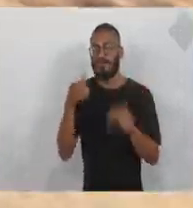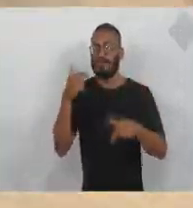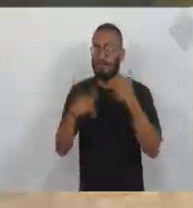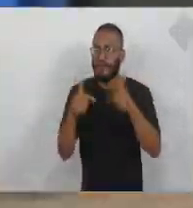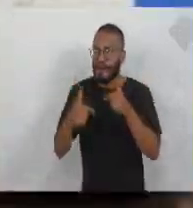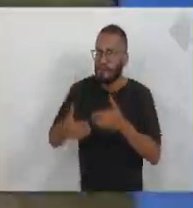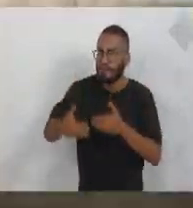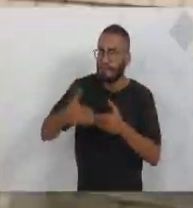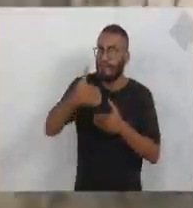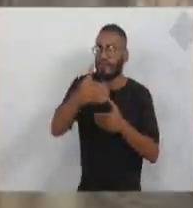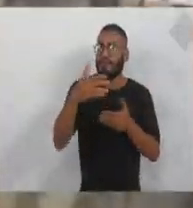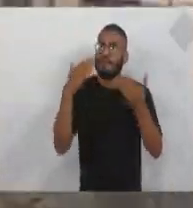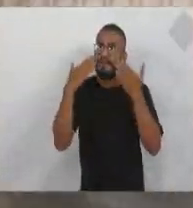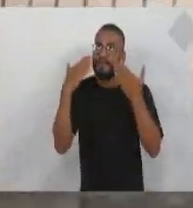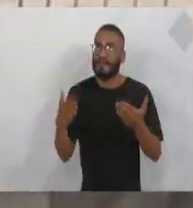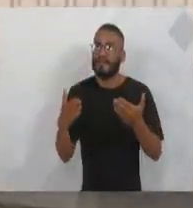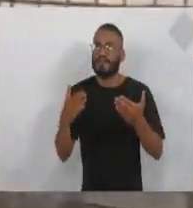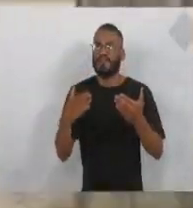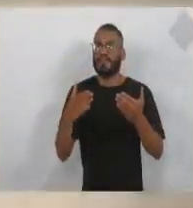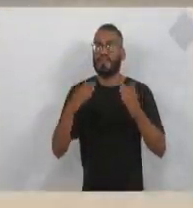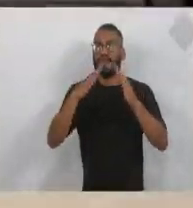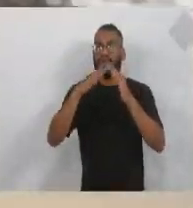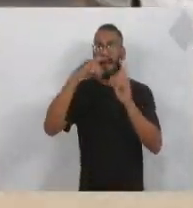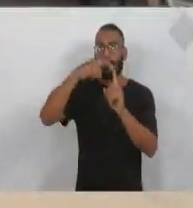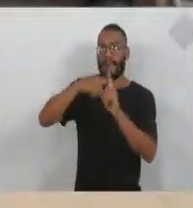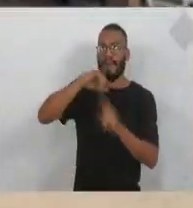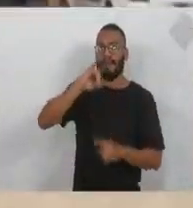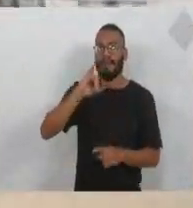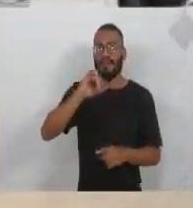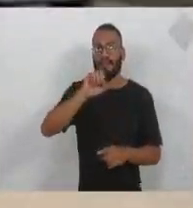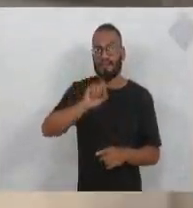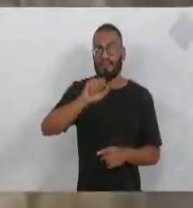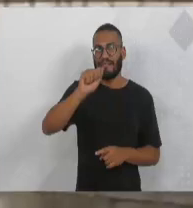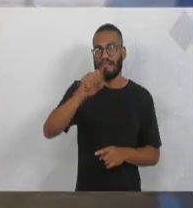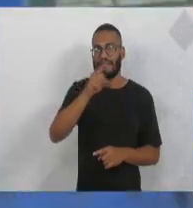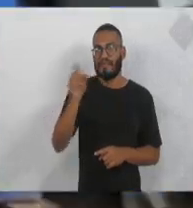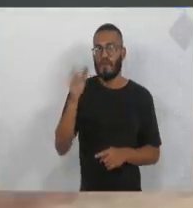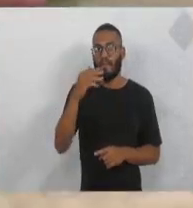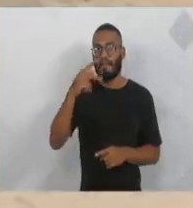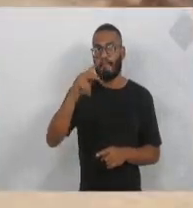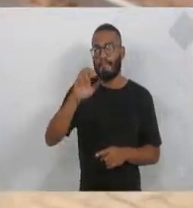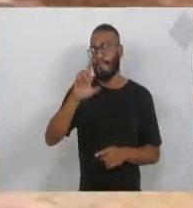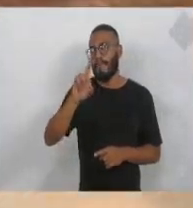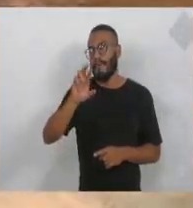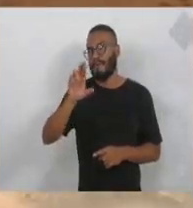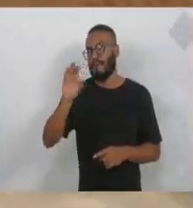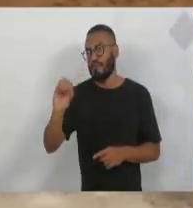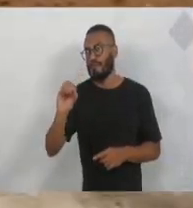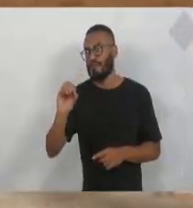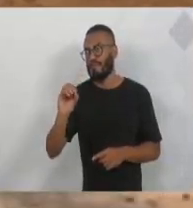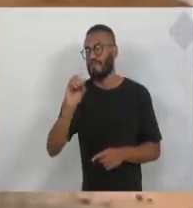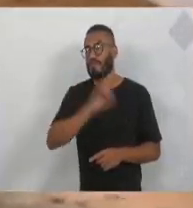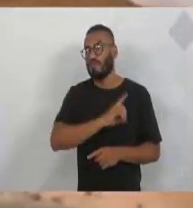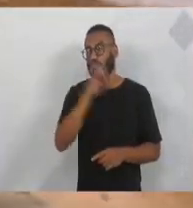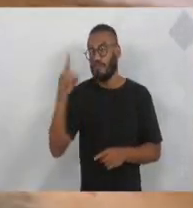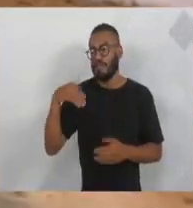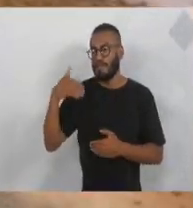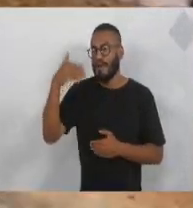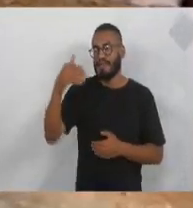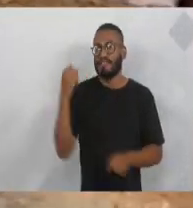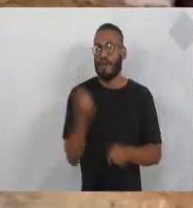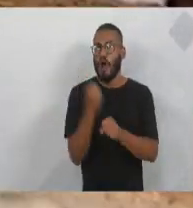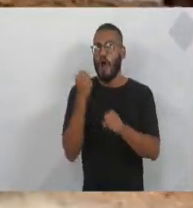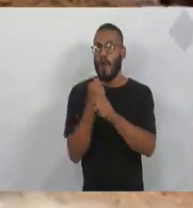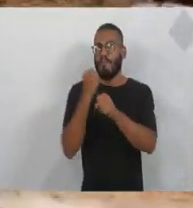aqui em frente a Capela São Pedro, aonde São Felipe Neri, e a cada dia que passa as obras vão avançando, os